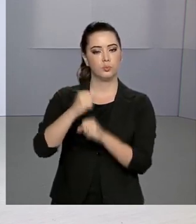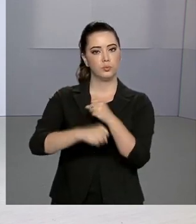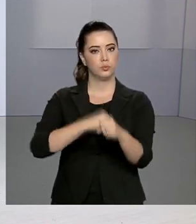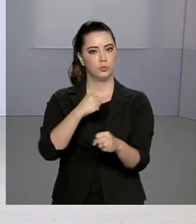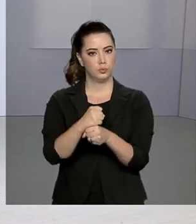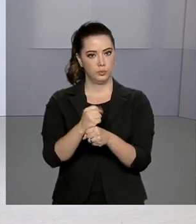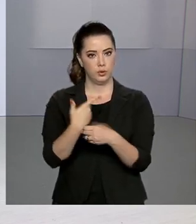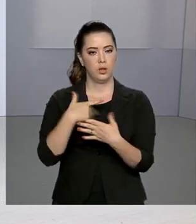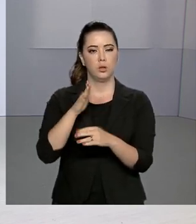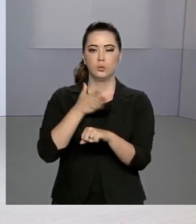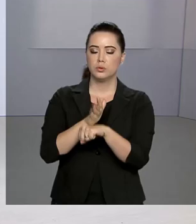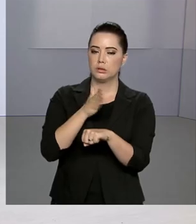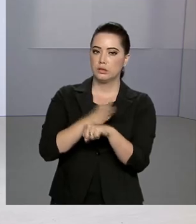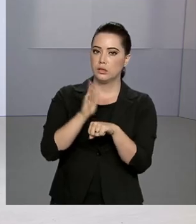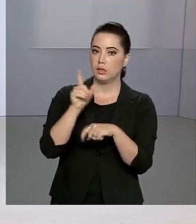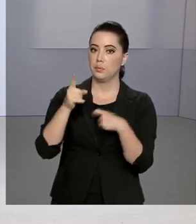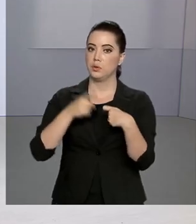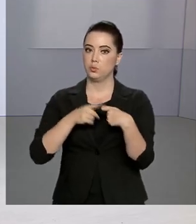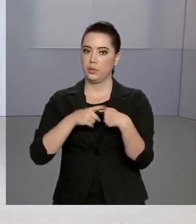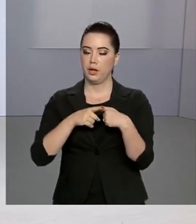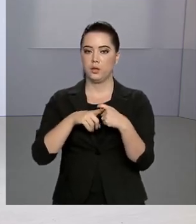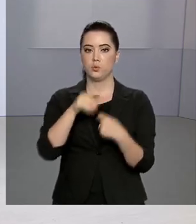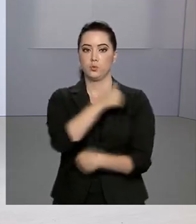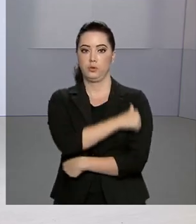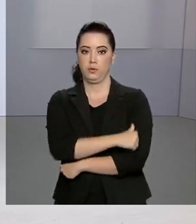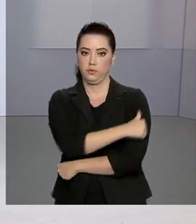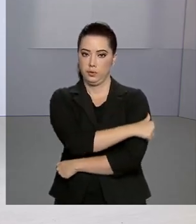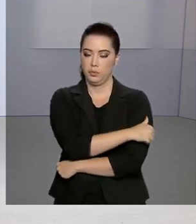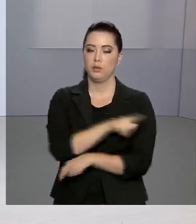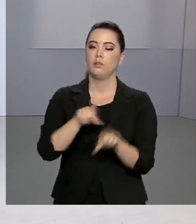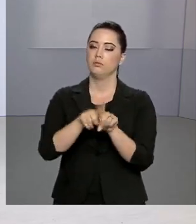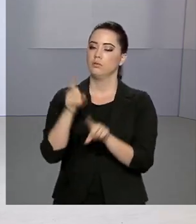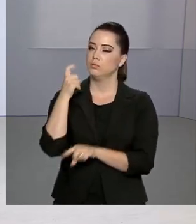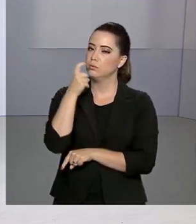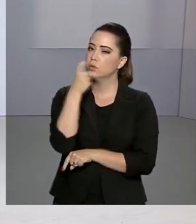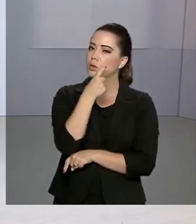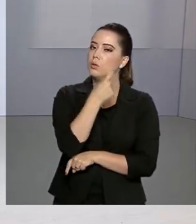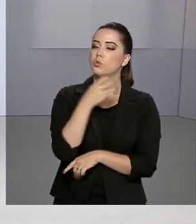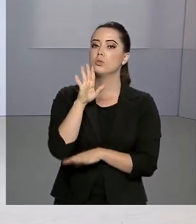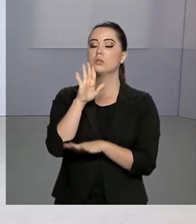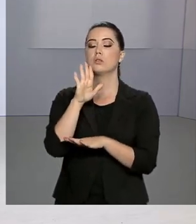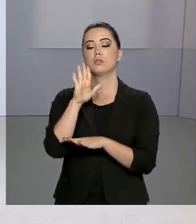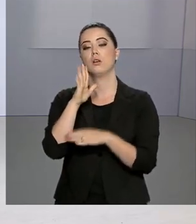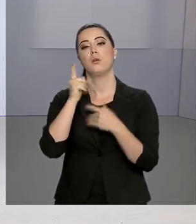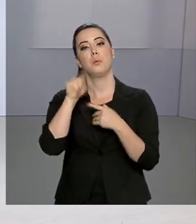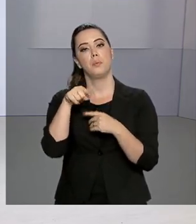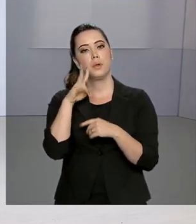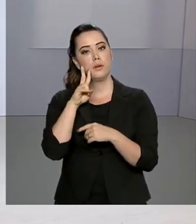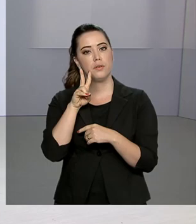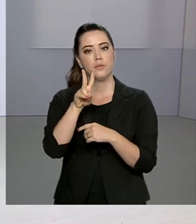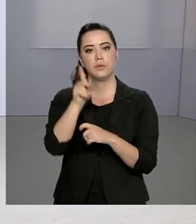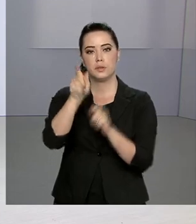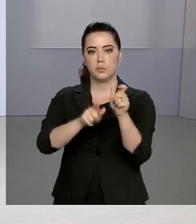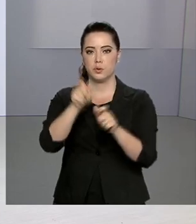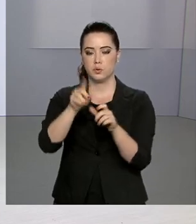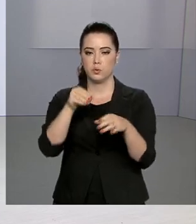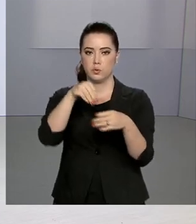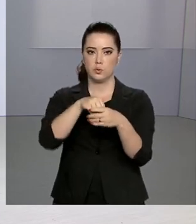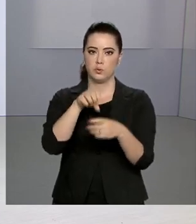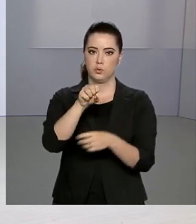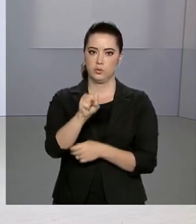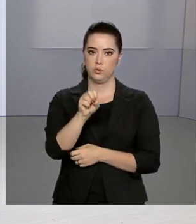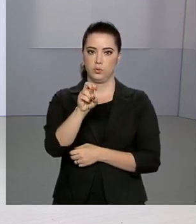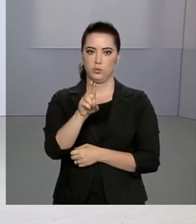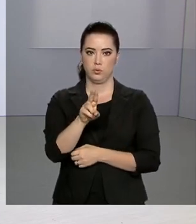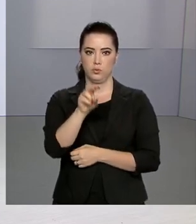ano que vem na capacitação de médicos, enfermeiros e dentistas especialistas para acompanharem esses pacientes no SUS.